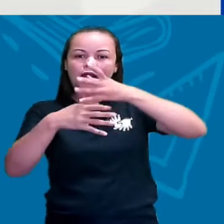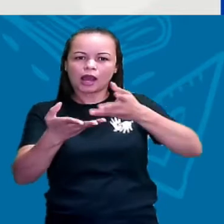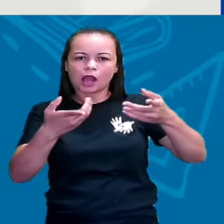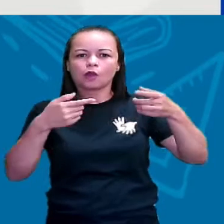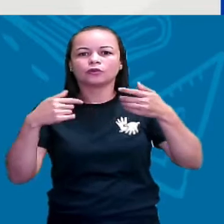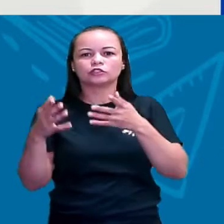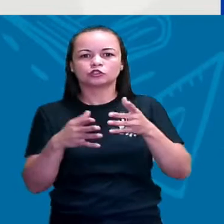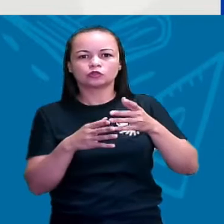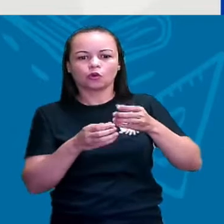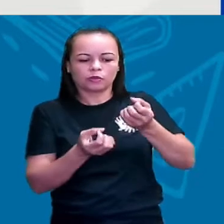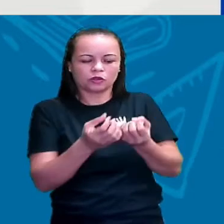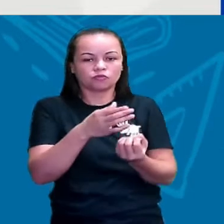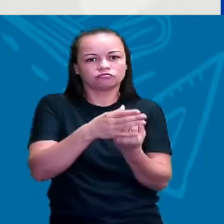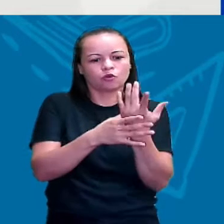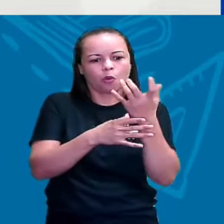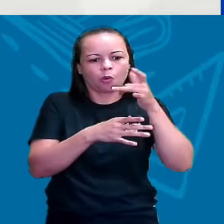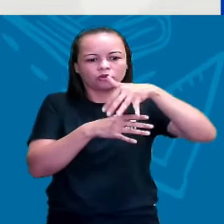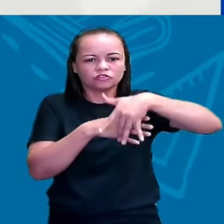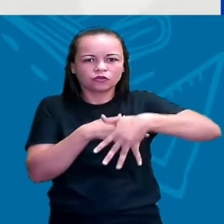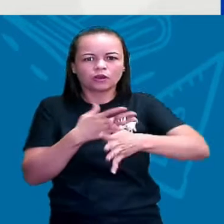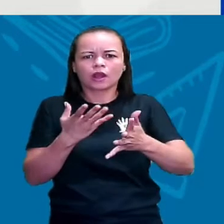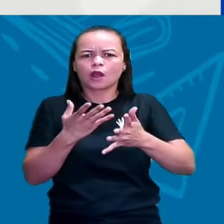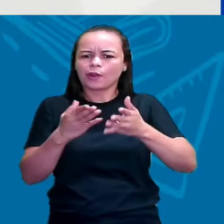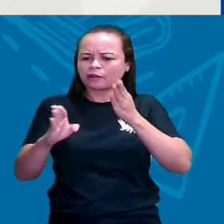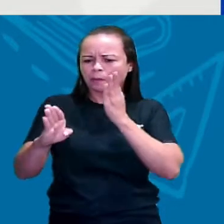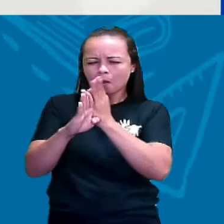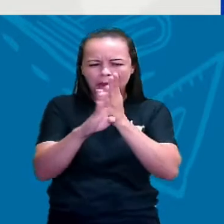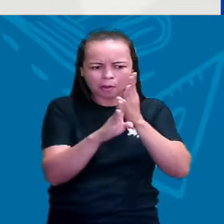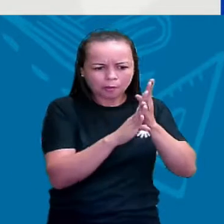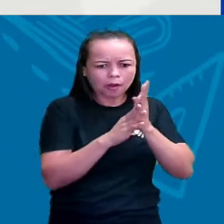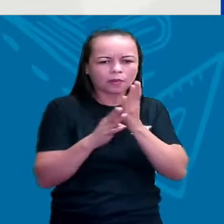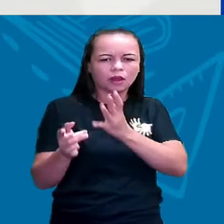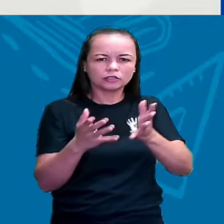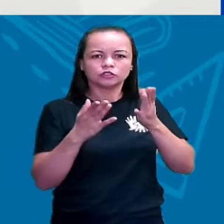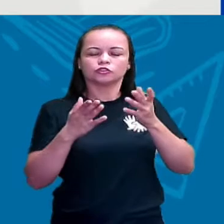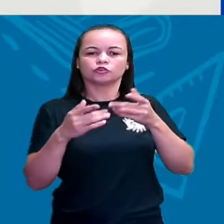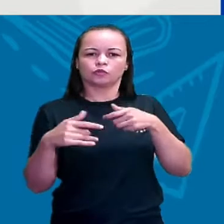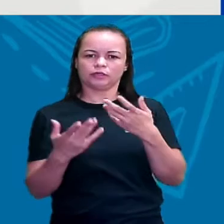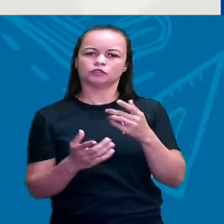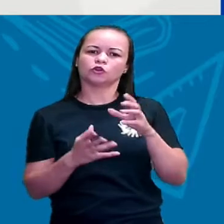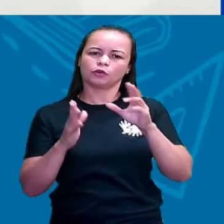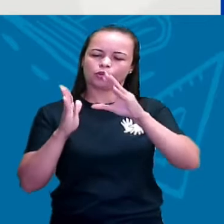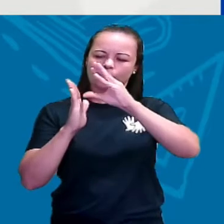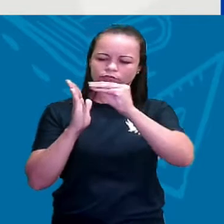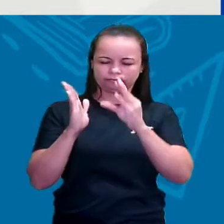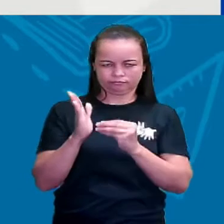descobrir um pouquinho mais sobre esse conteúdo que a gente quer aprender.